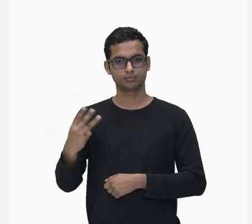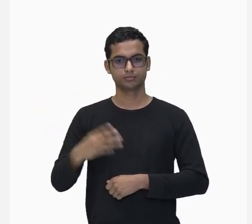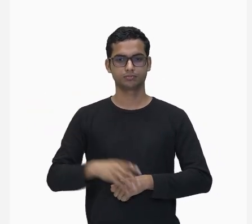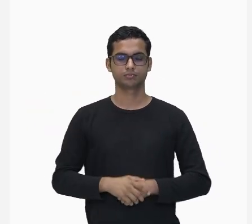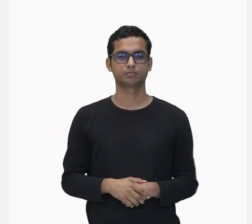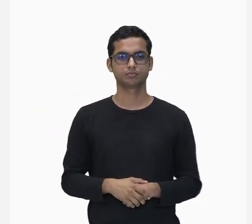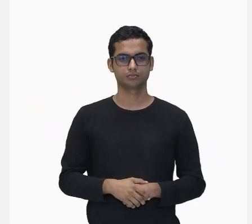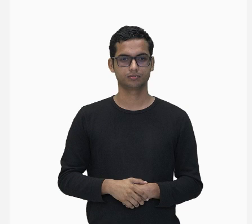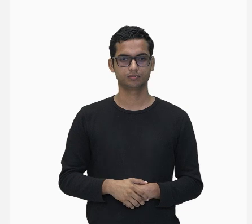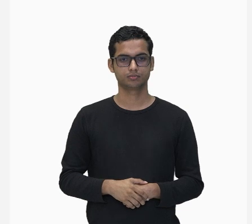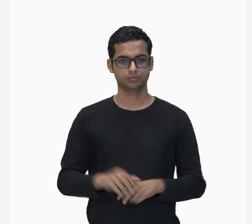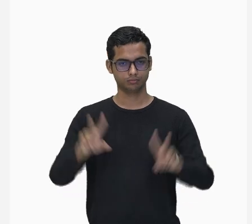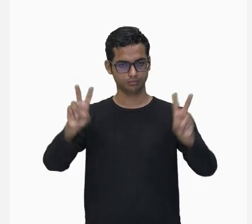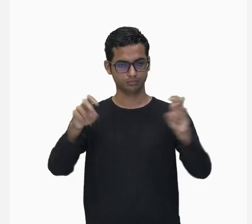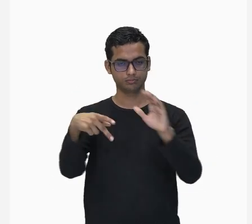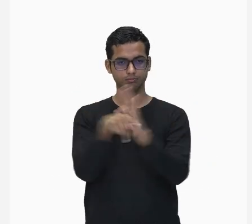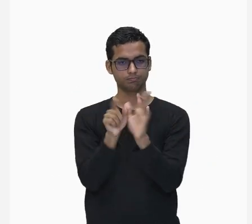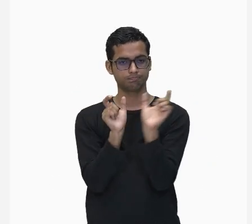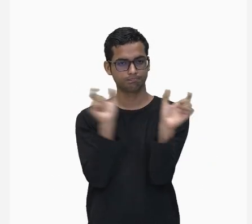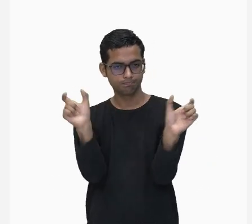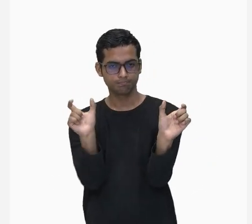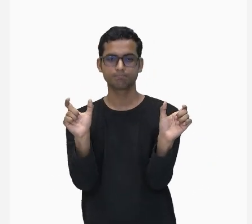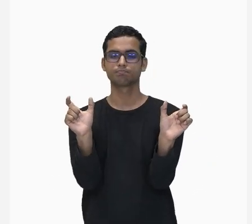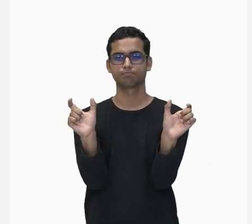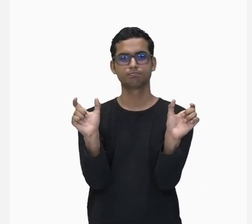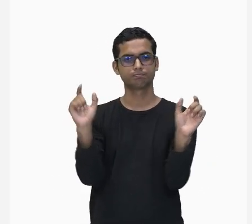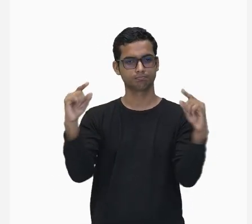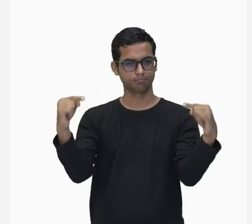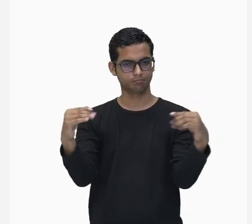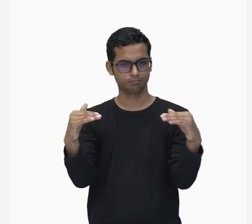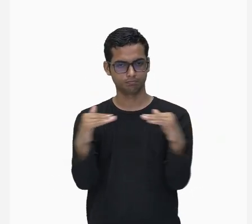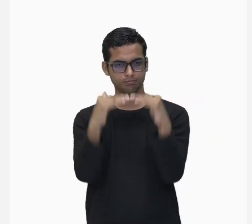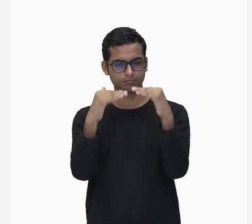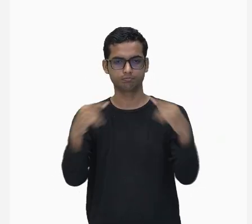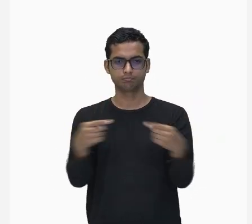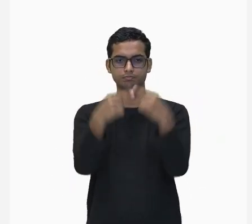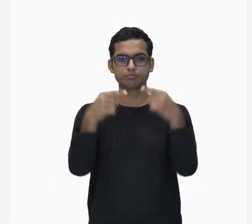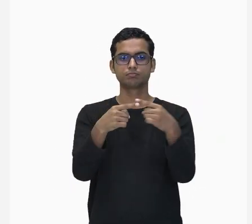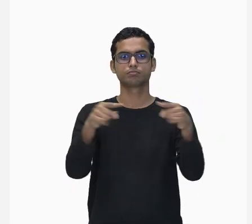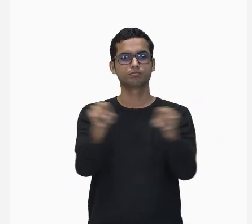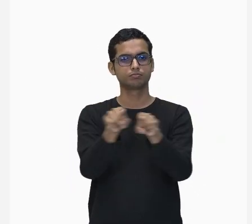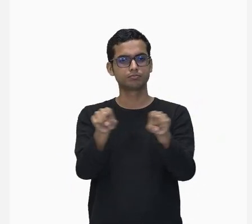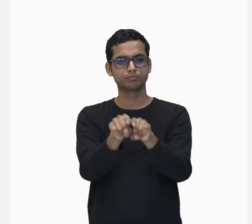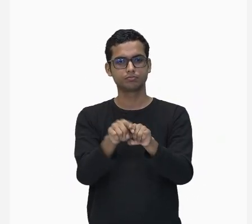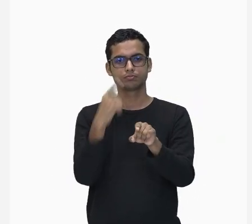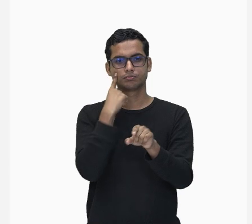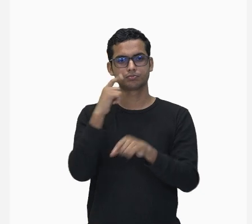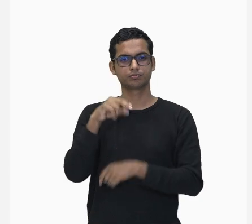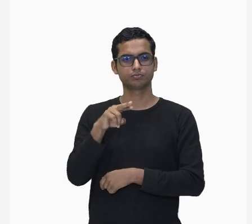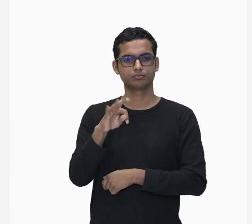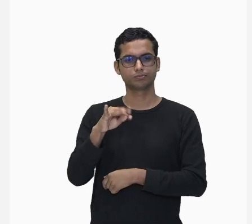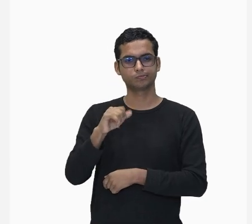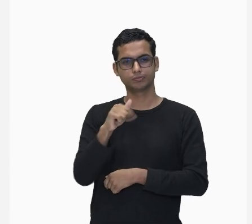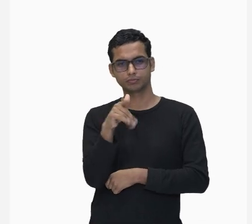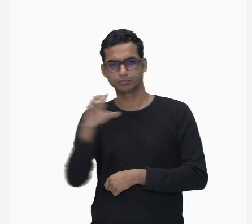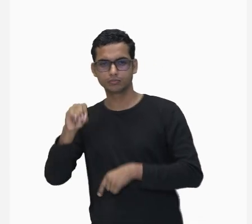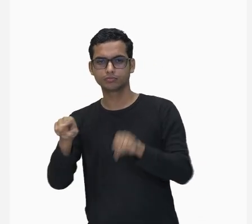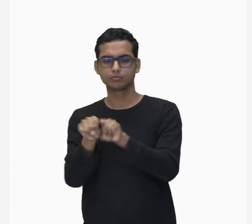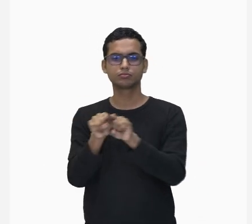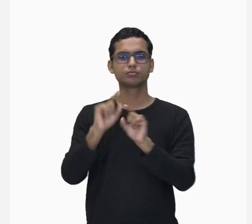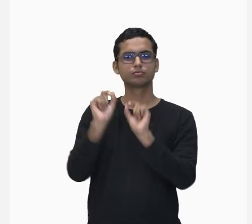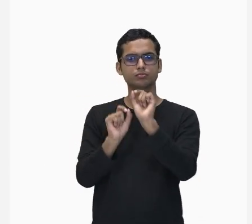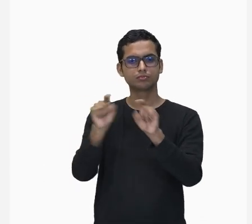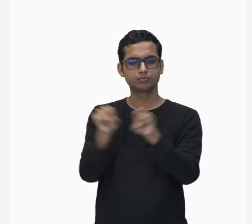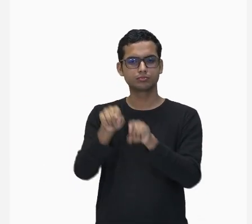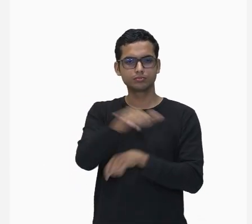objeto de conhecimento concordância nominal, detalhamento, notações relacionadas à